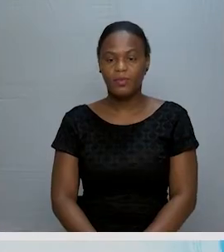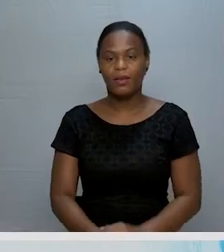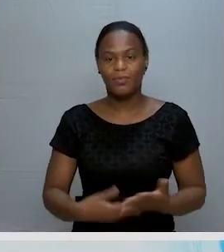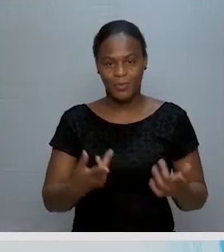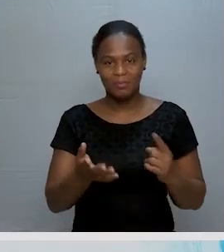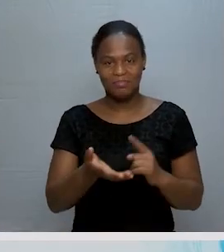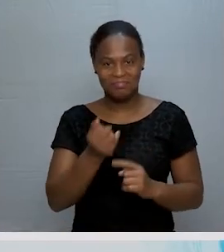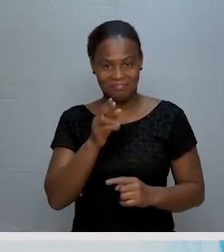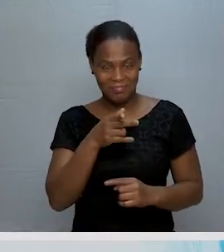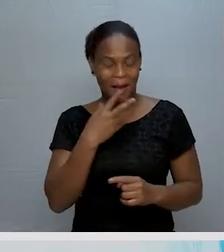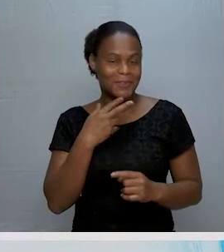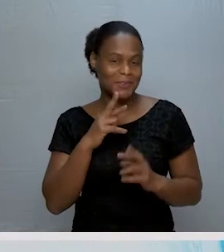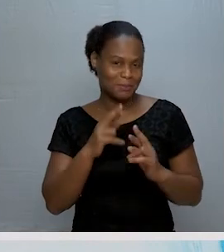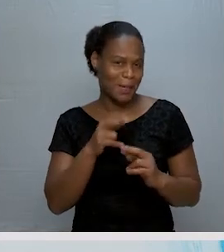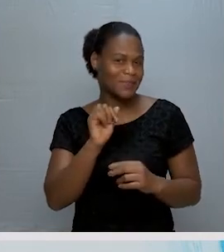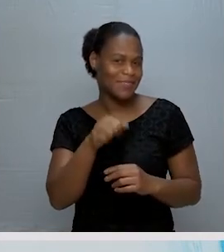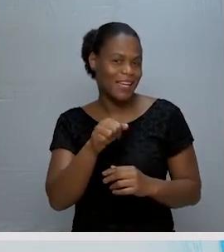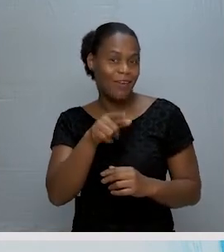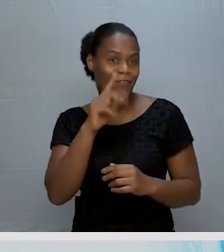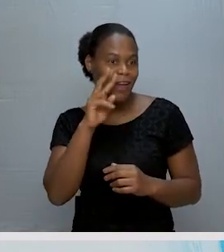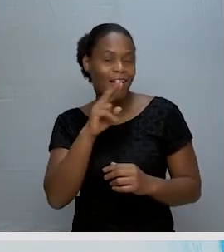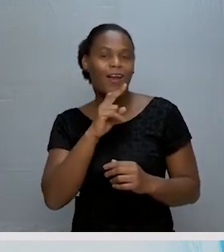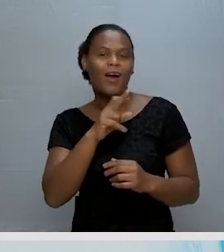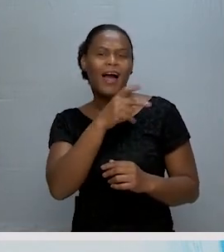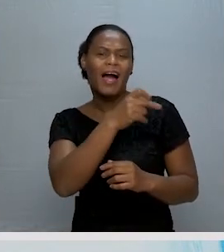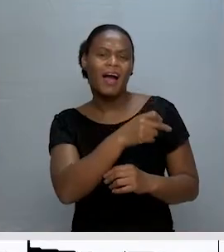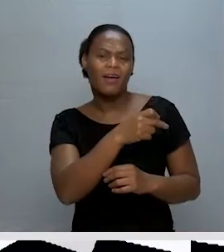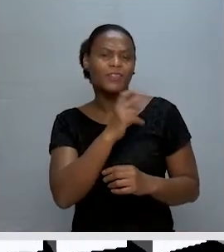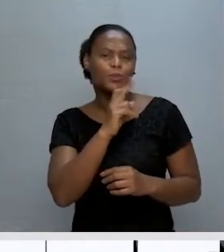Então, conseguiram? Espero que sim. Vamos ver a resposta da linha A.